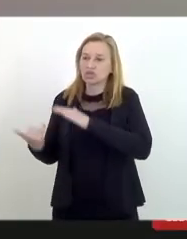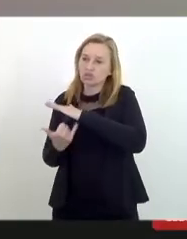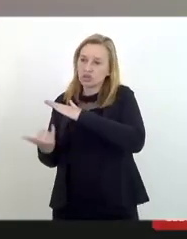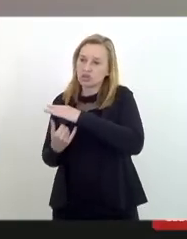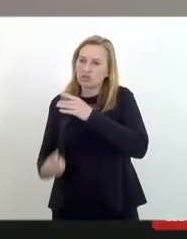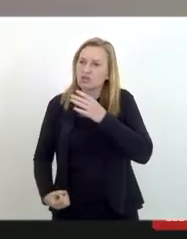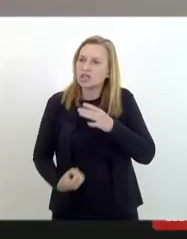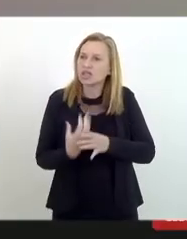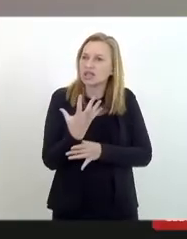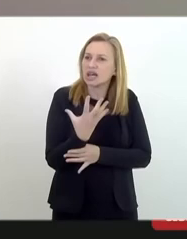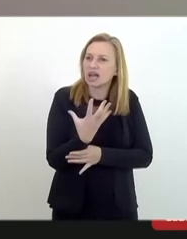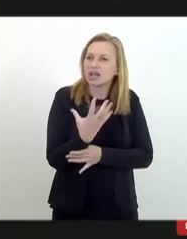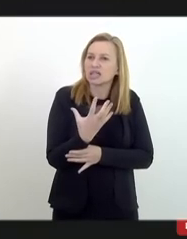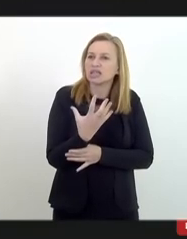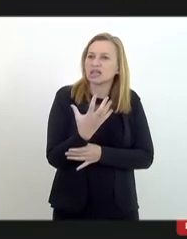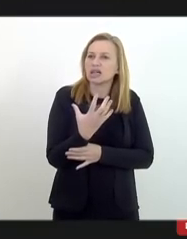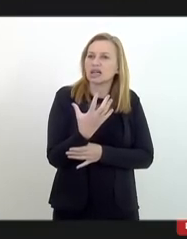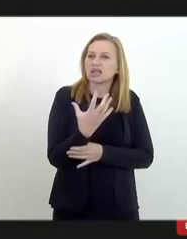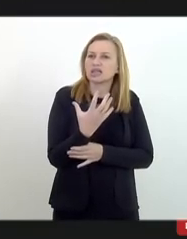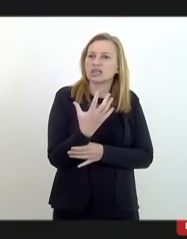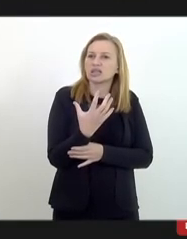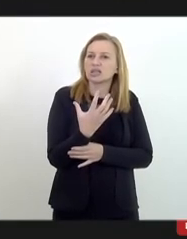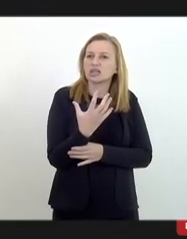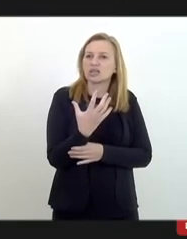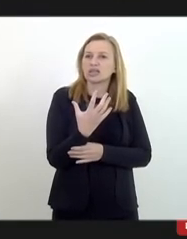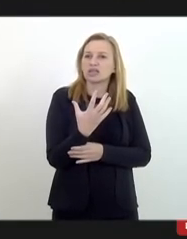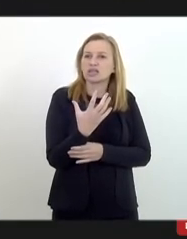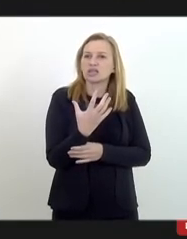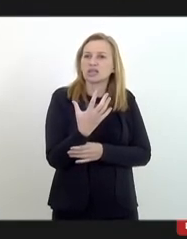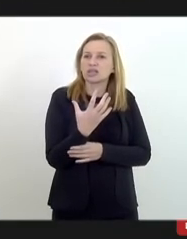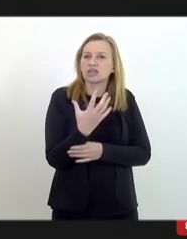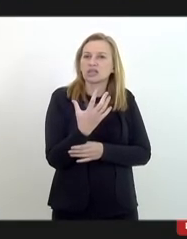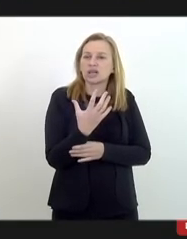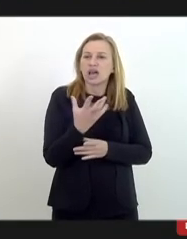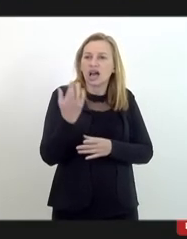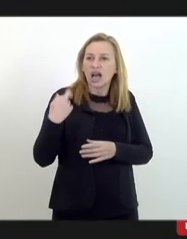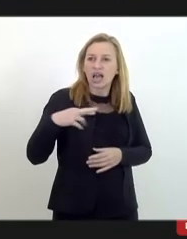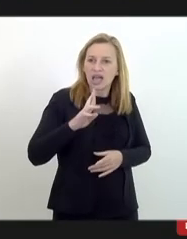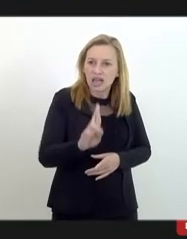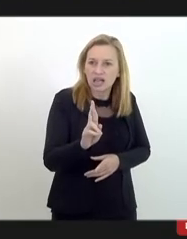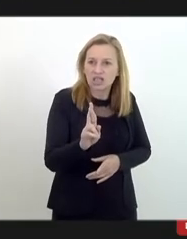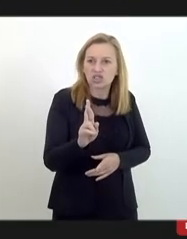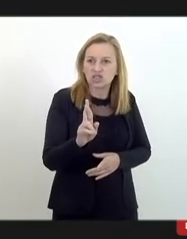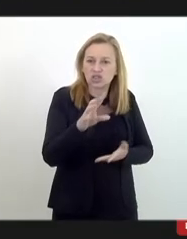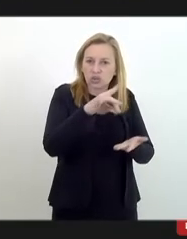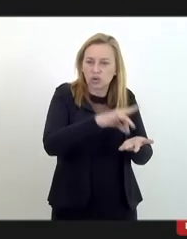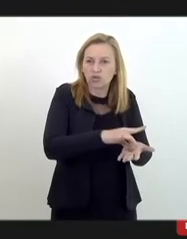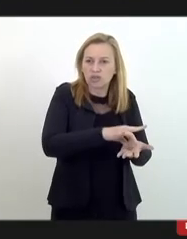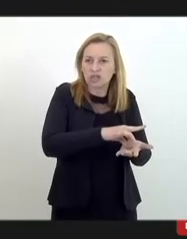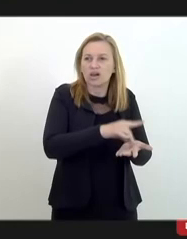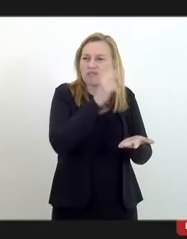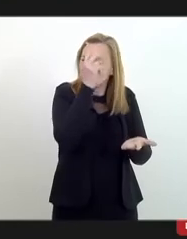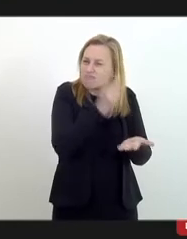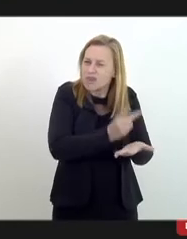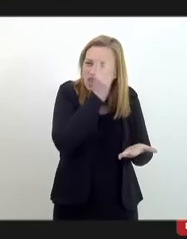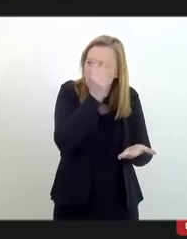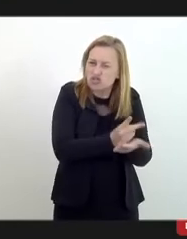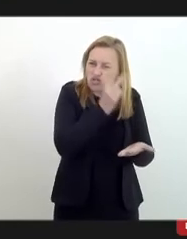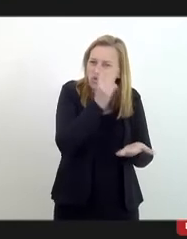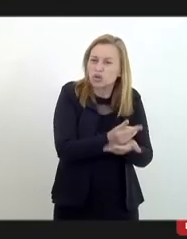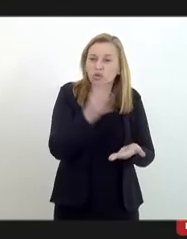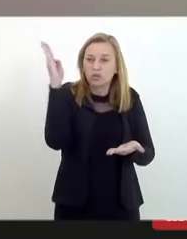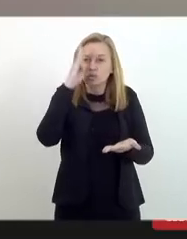criadas e forjadas sob a religiosidade oficial e mesmo quando o Brasil